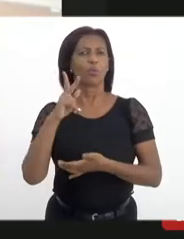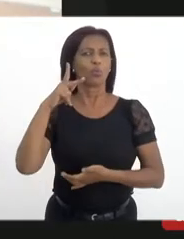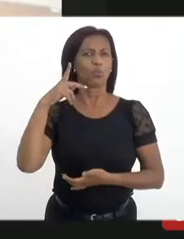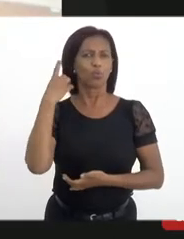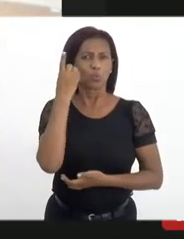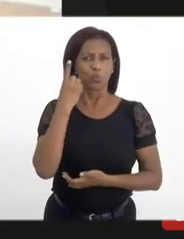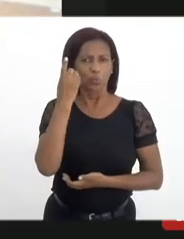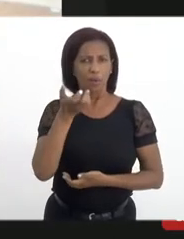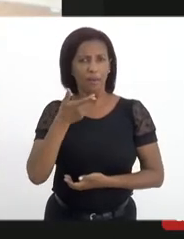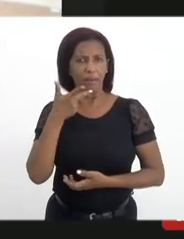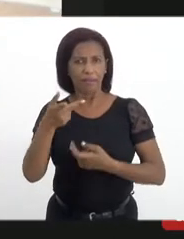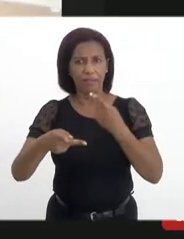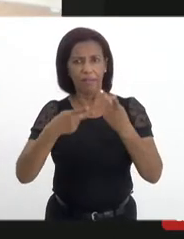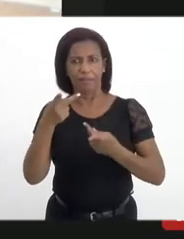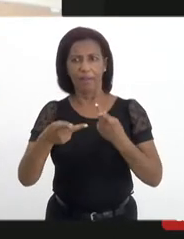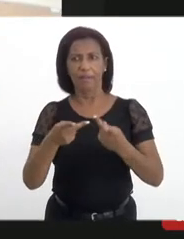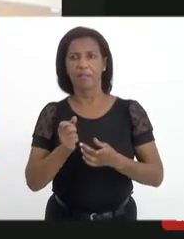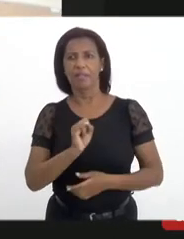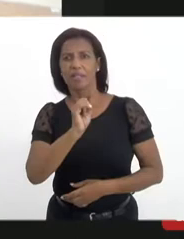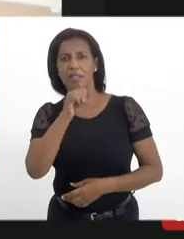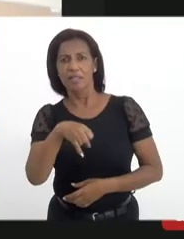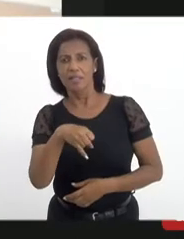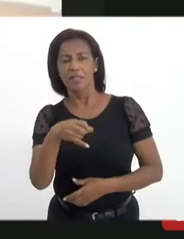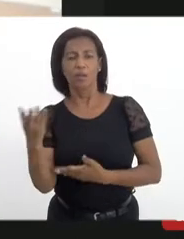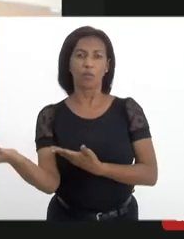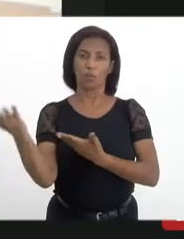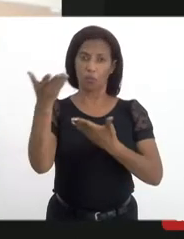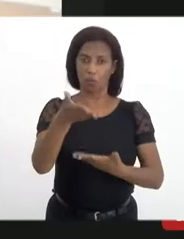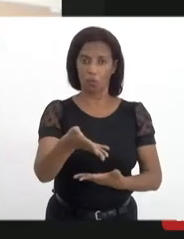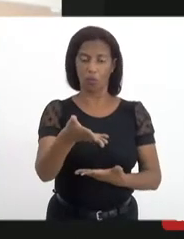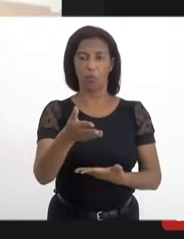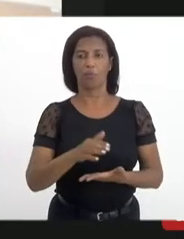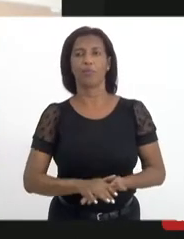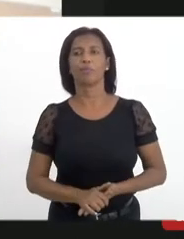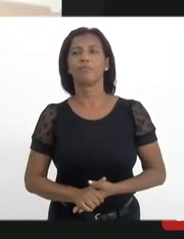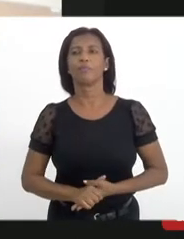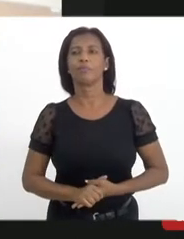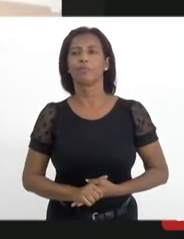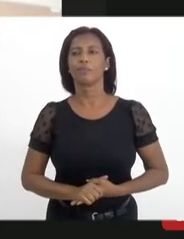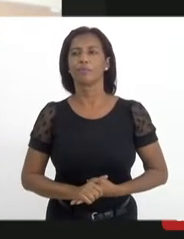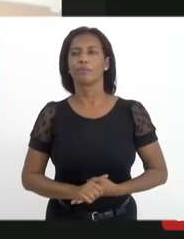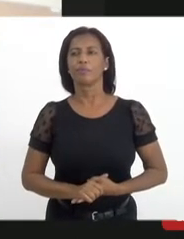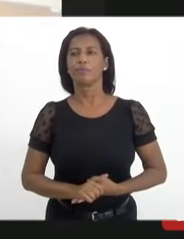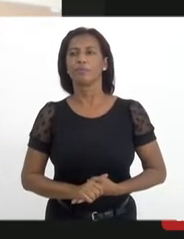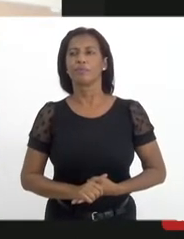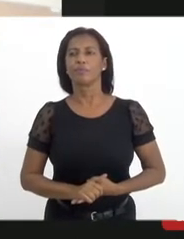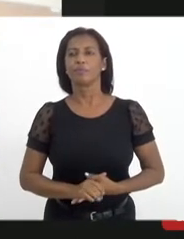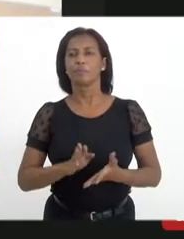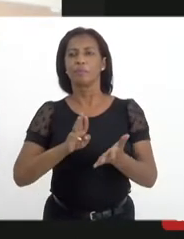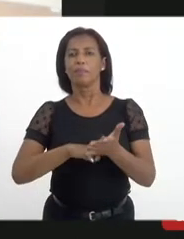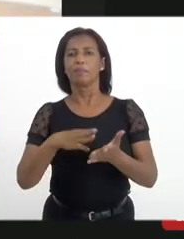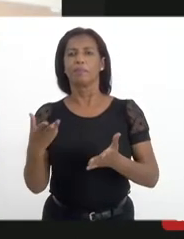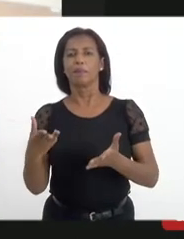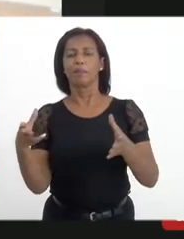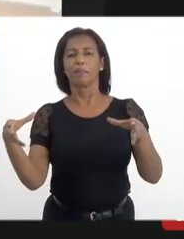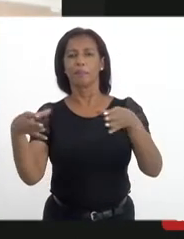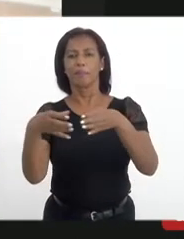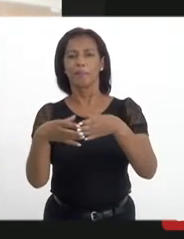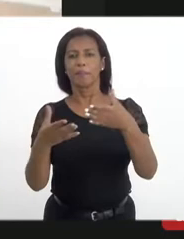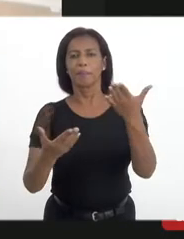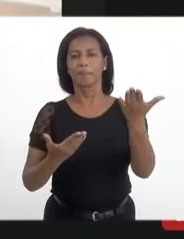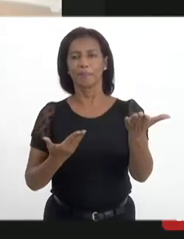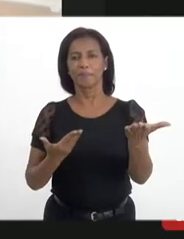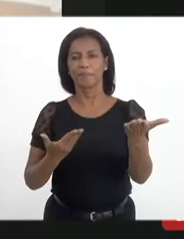gostaria de fazer o uso da palavra? Se não, passarei assim a palavra aos meus nobres